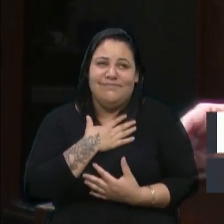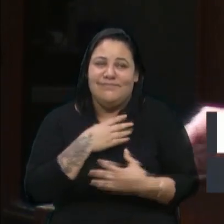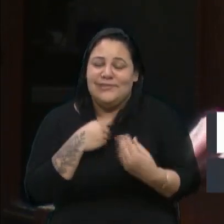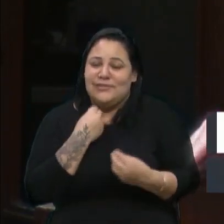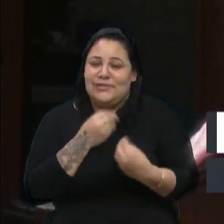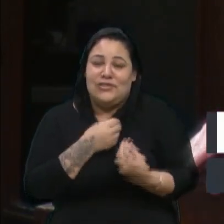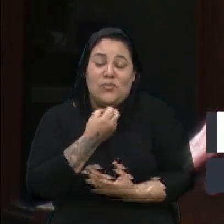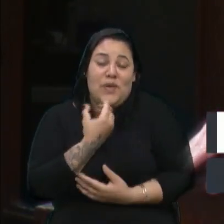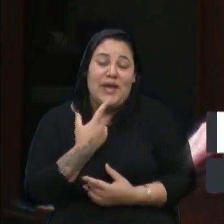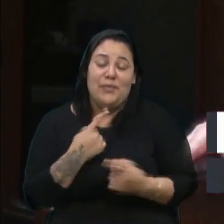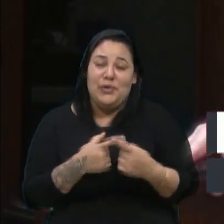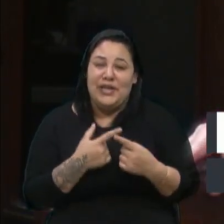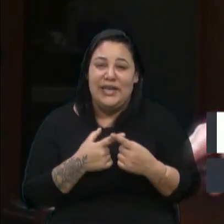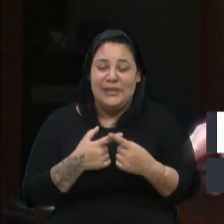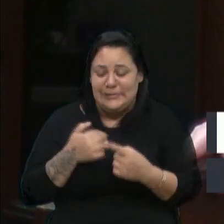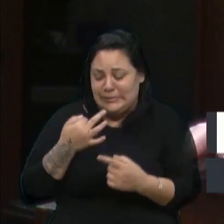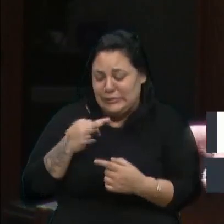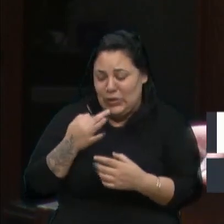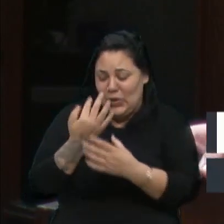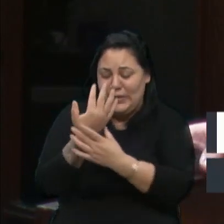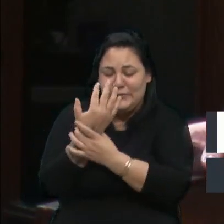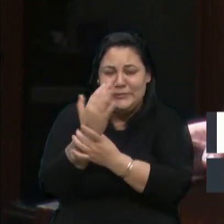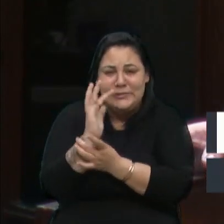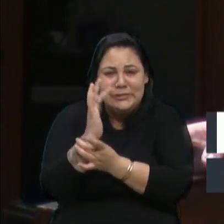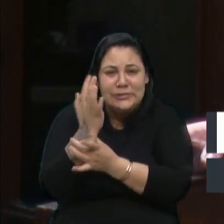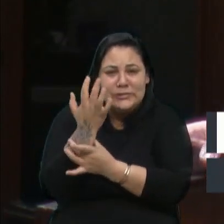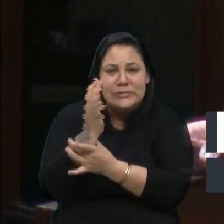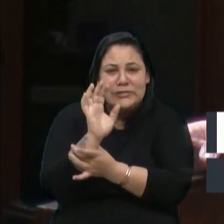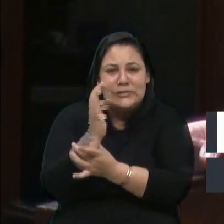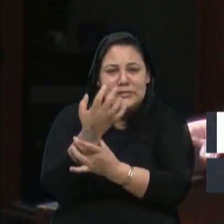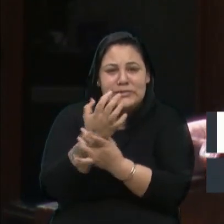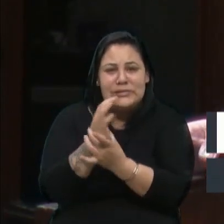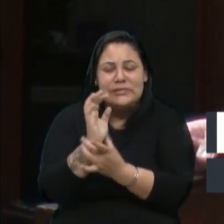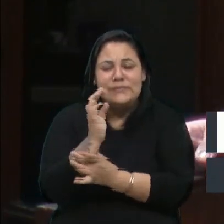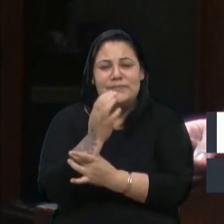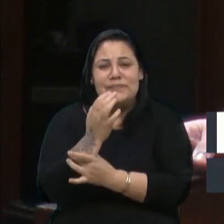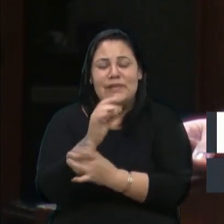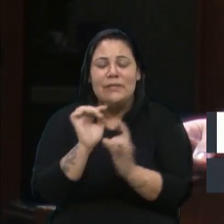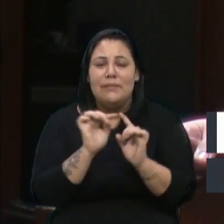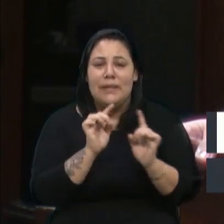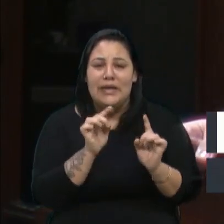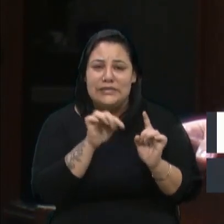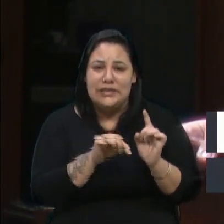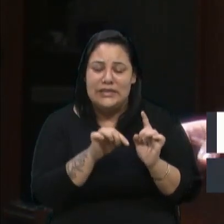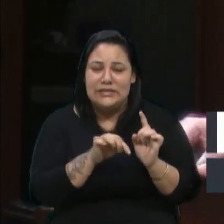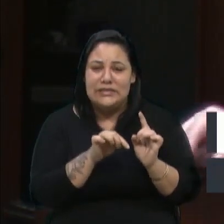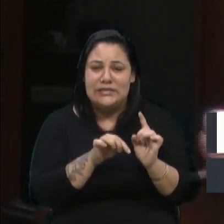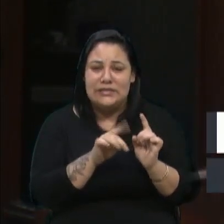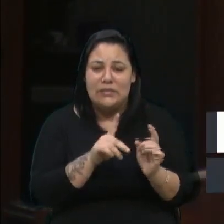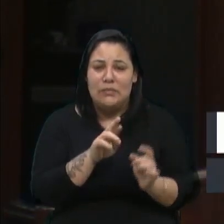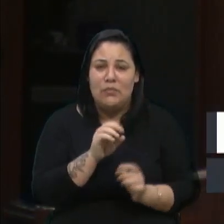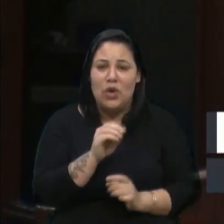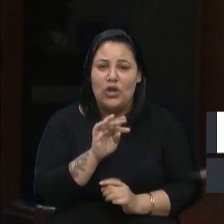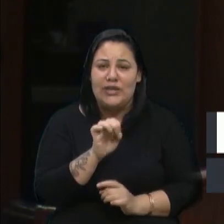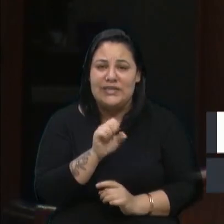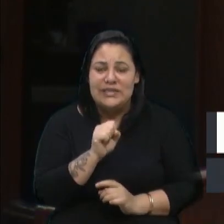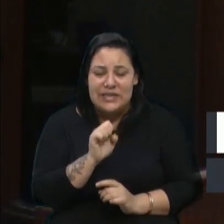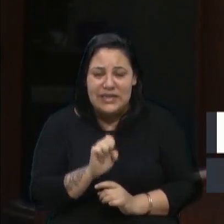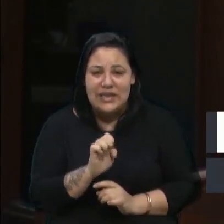confortáveis na forma do uso. Mas estas próteses, elas são muito bem